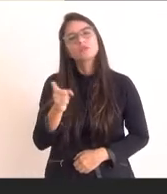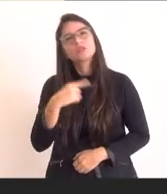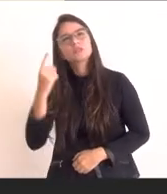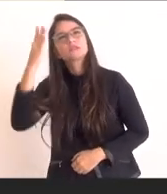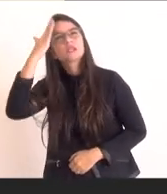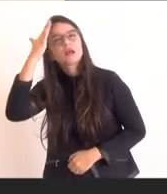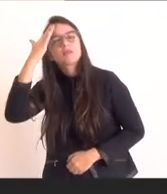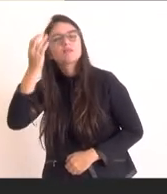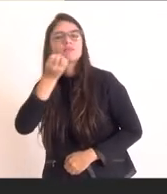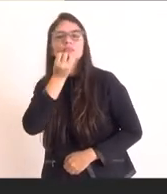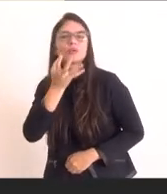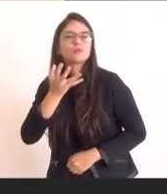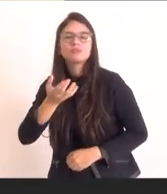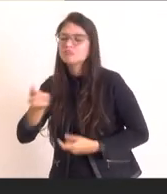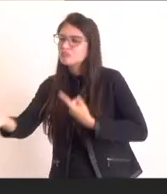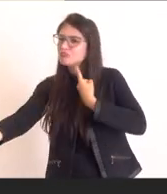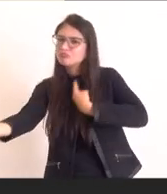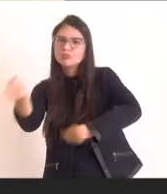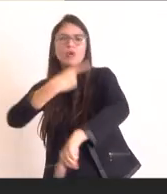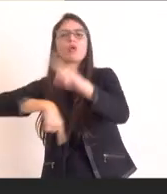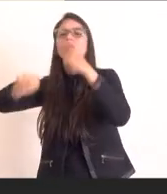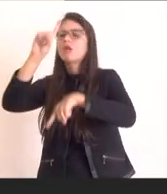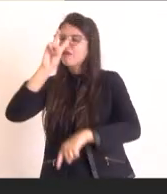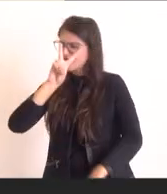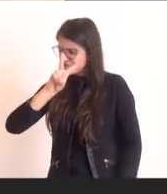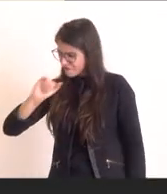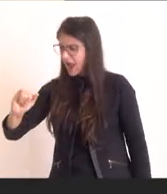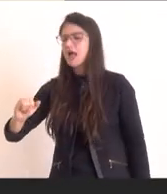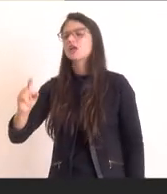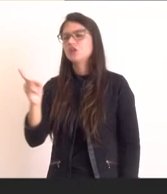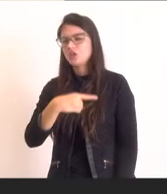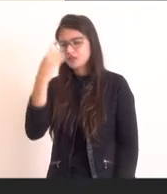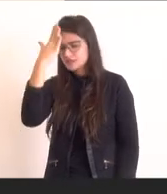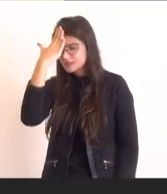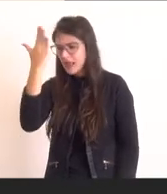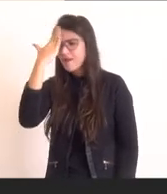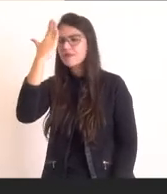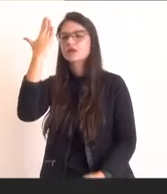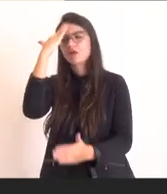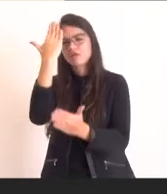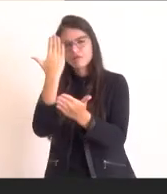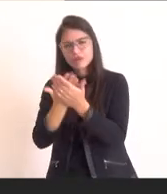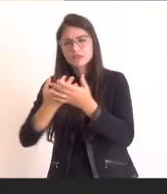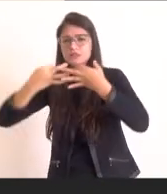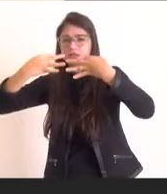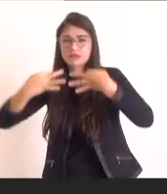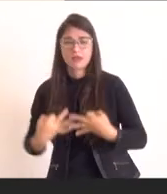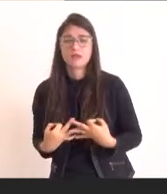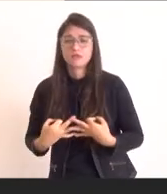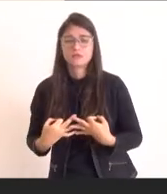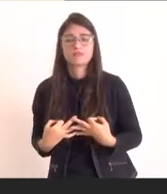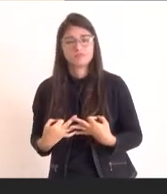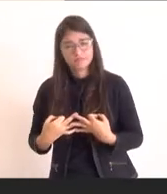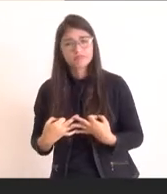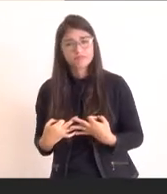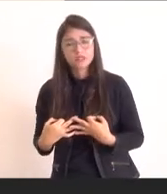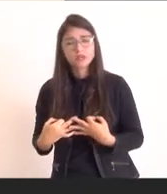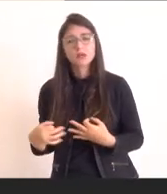gerar uma alavanca de crescimento muito superior ao que poderia ser tradicionalmente. Então,